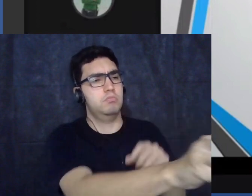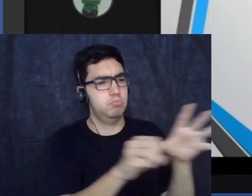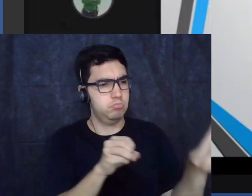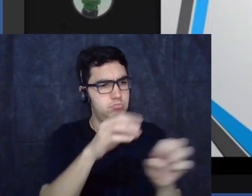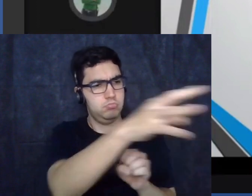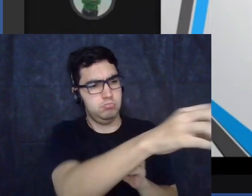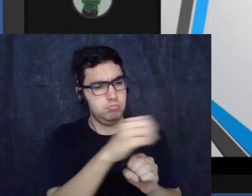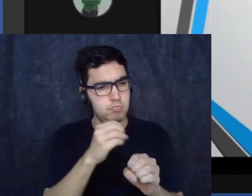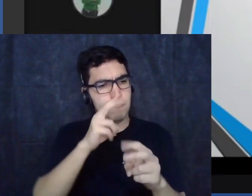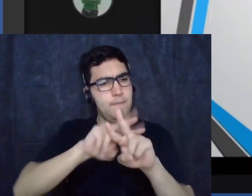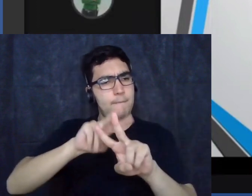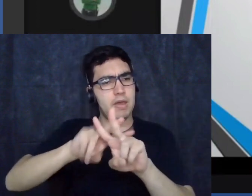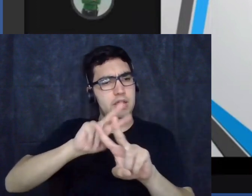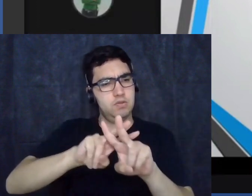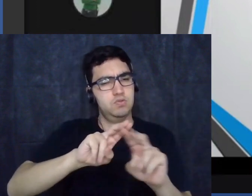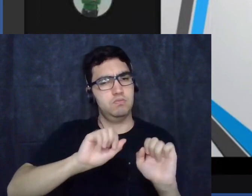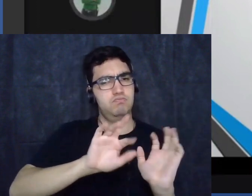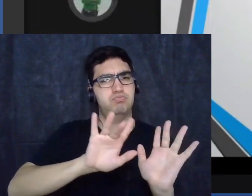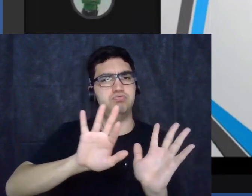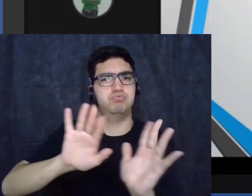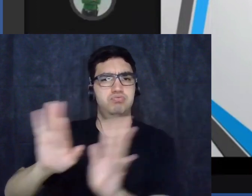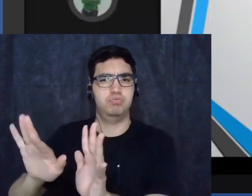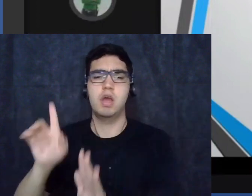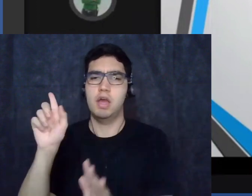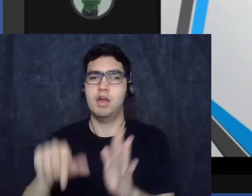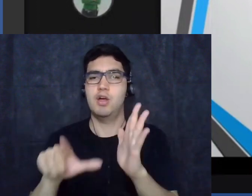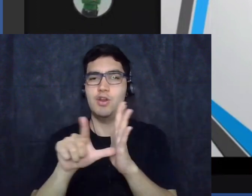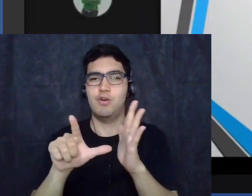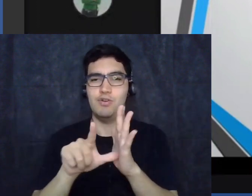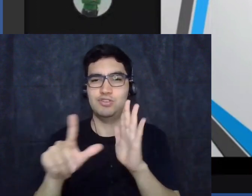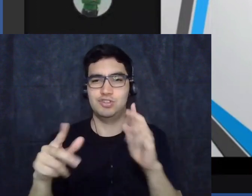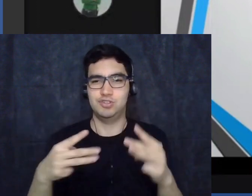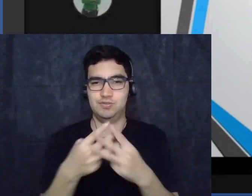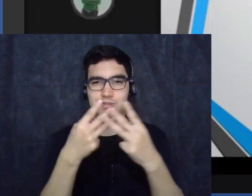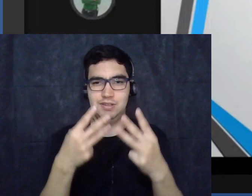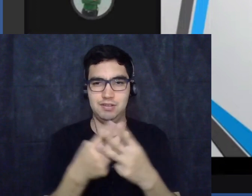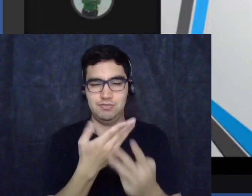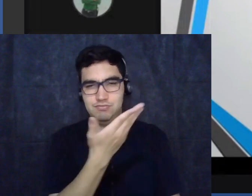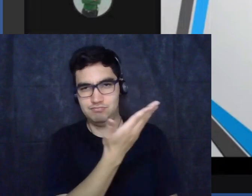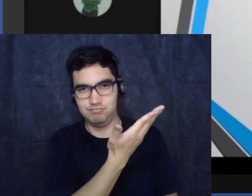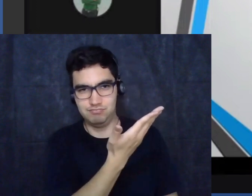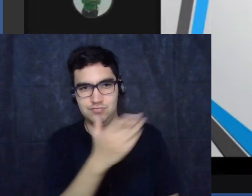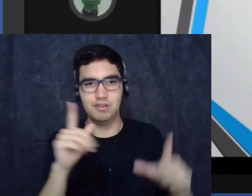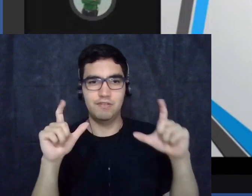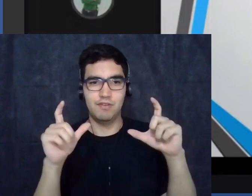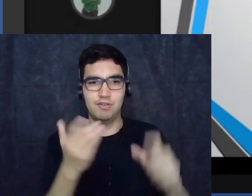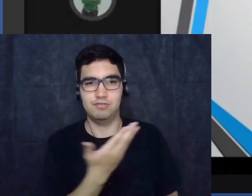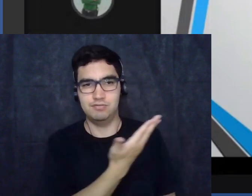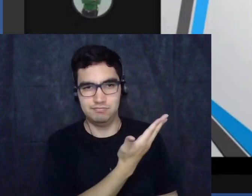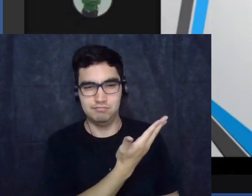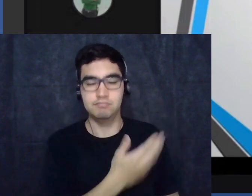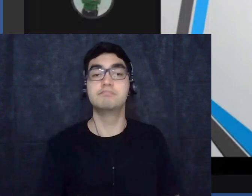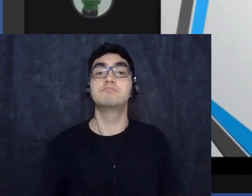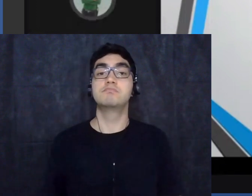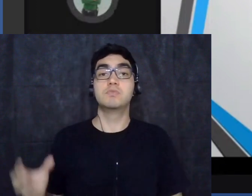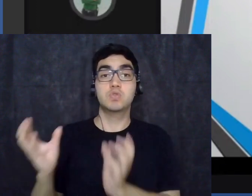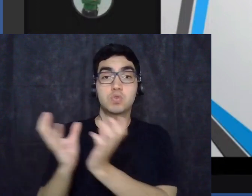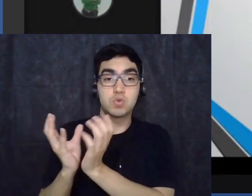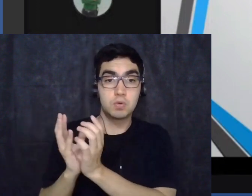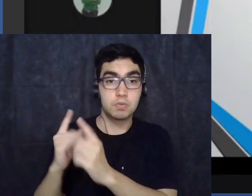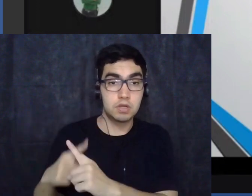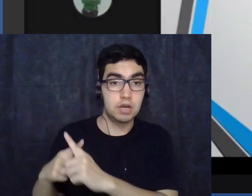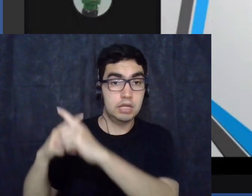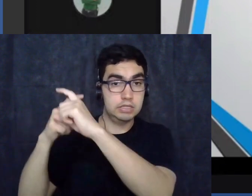boicote as lojas judias as lojas judaicas e os nazistas queriam deixar claro que o